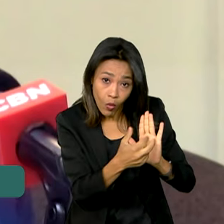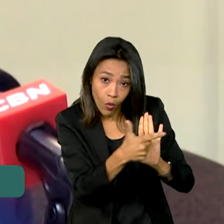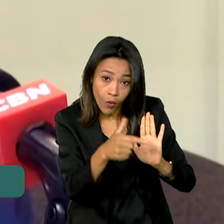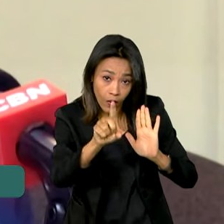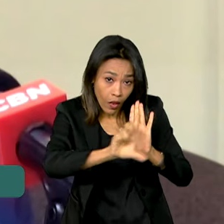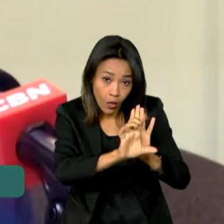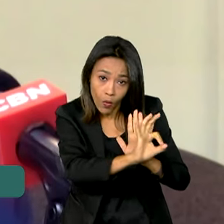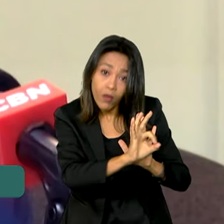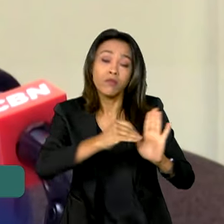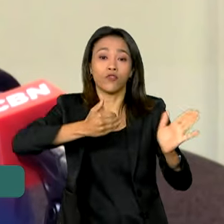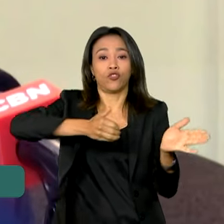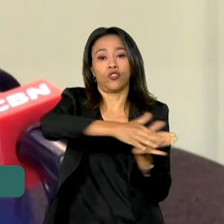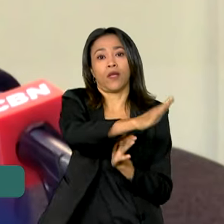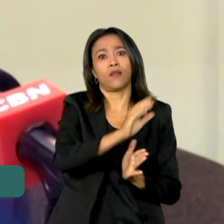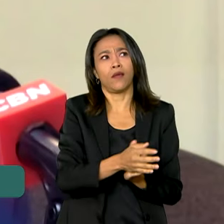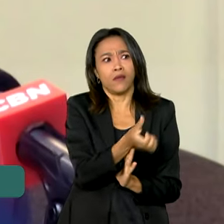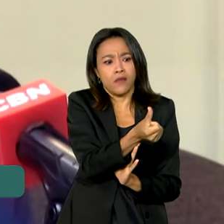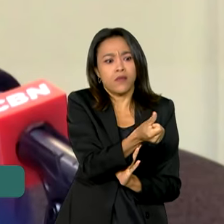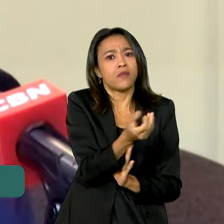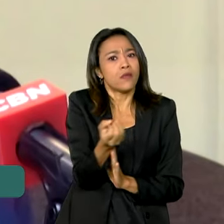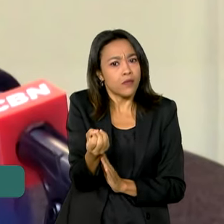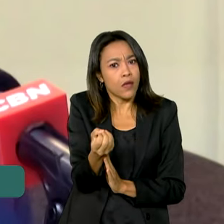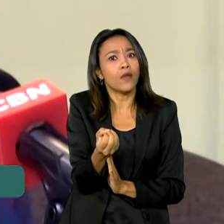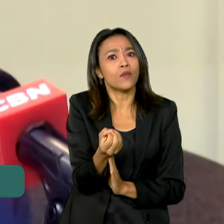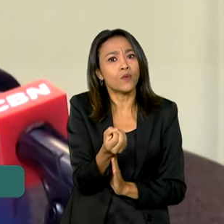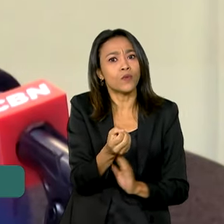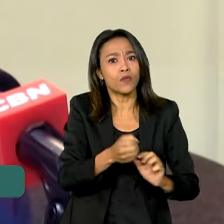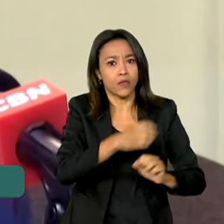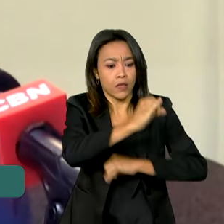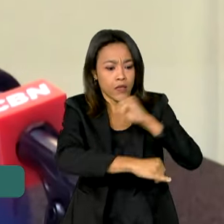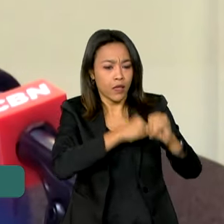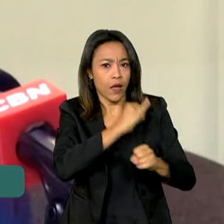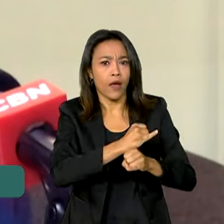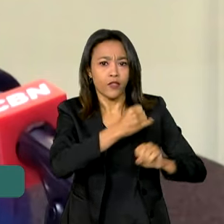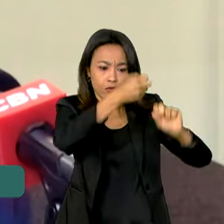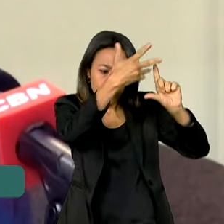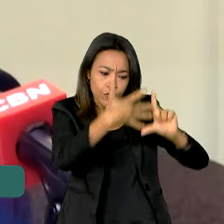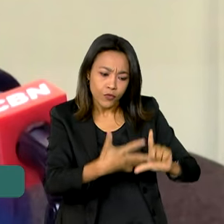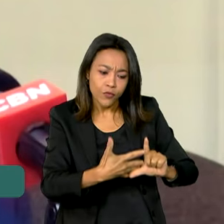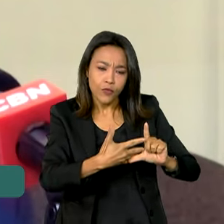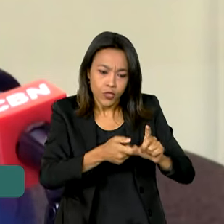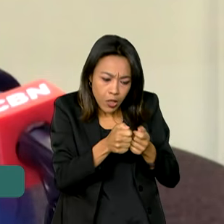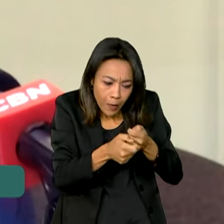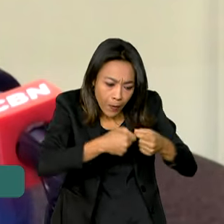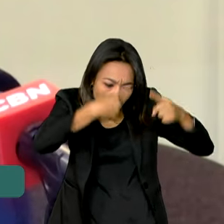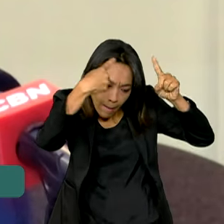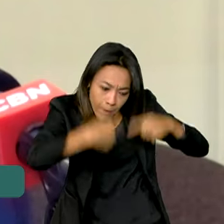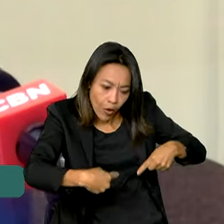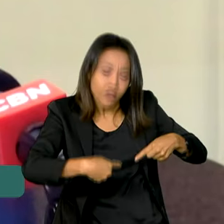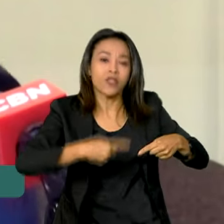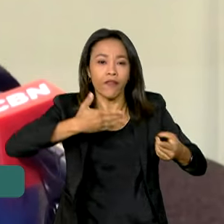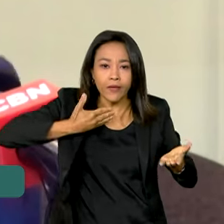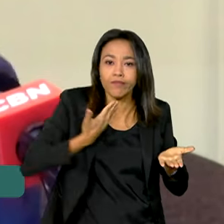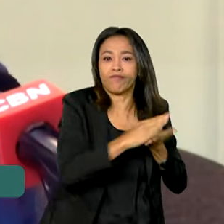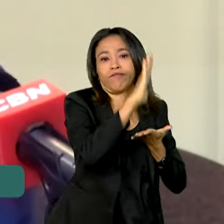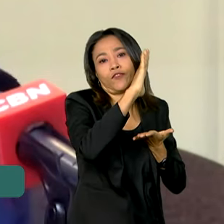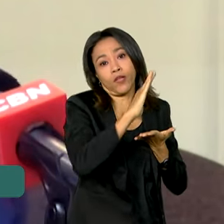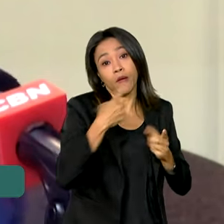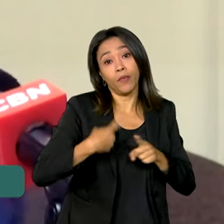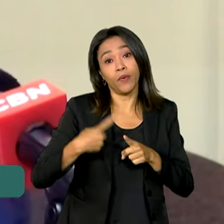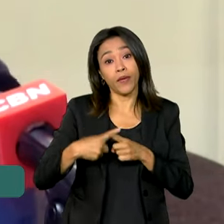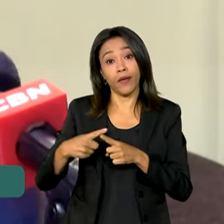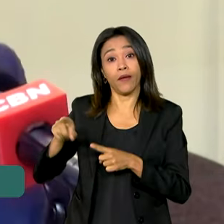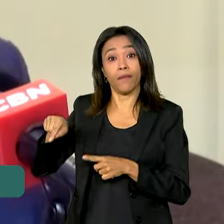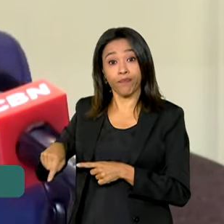de 500, 600 sites de apostas que vão sair do ar nos próximos dias. Porque a Anatel vai vedar,